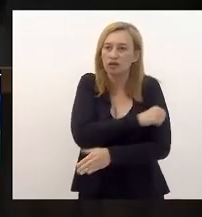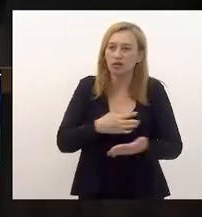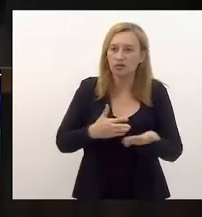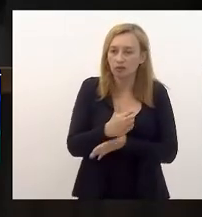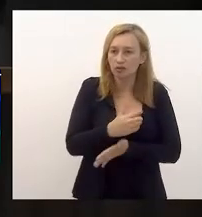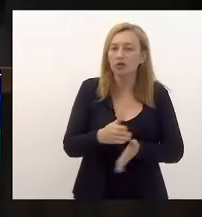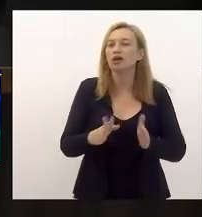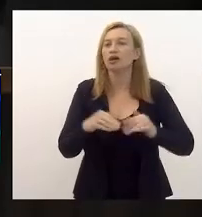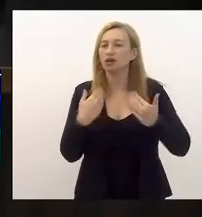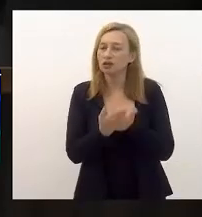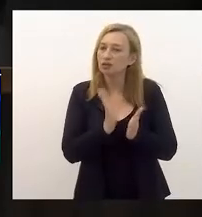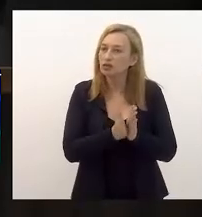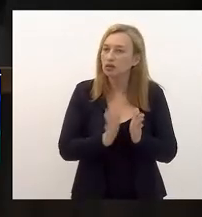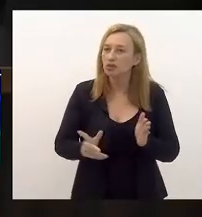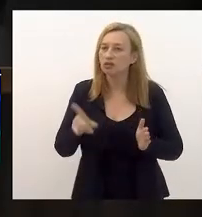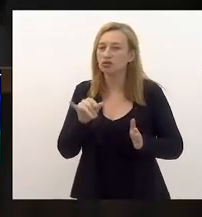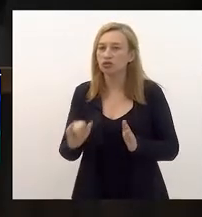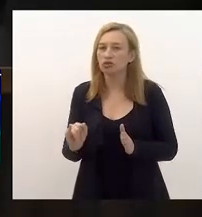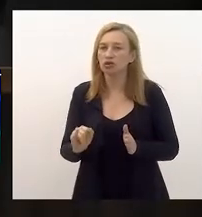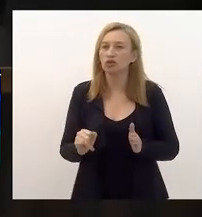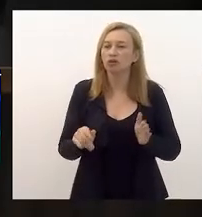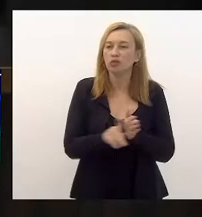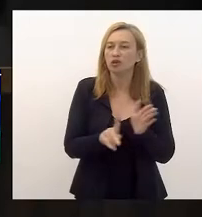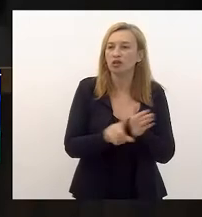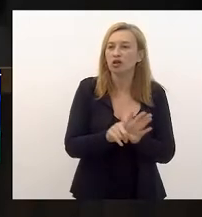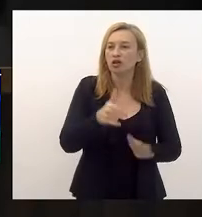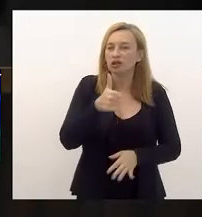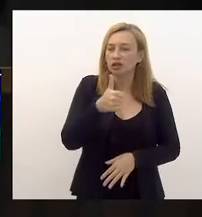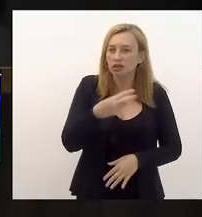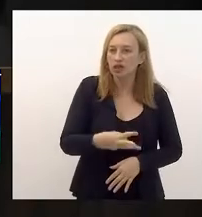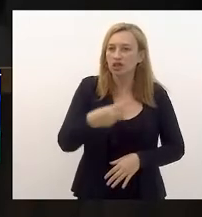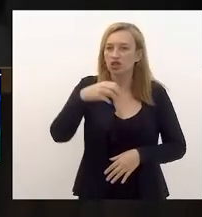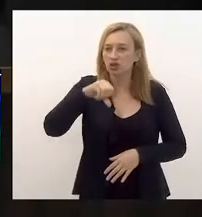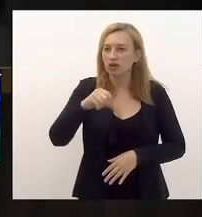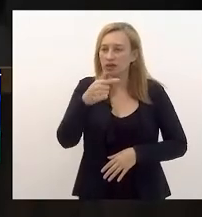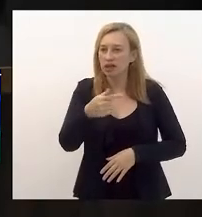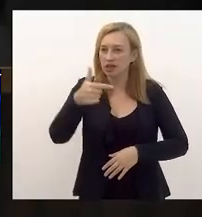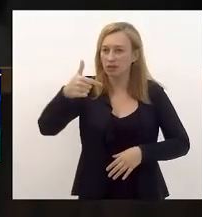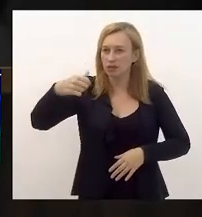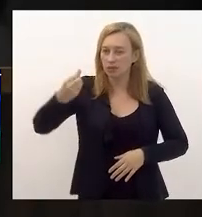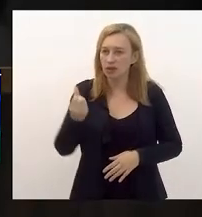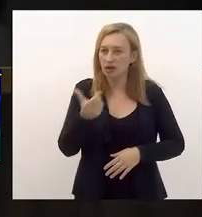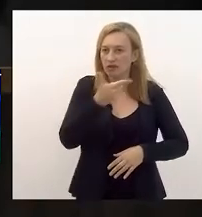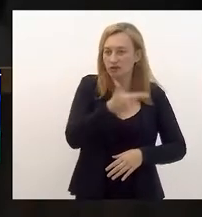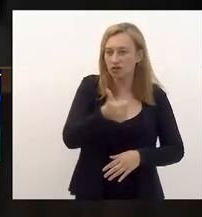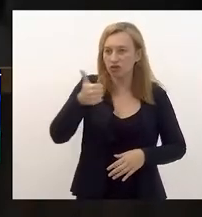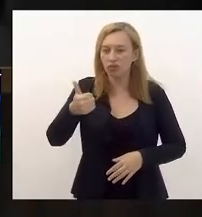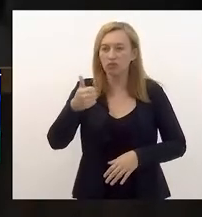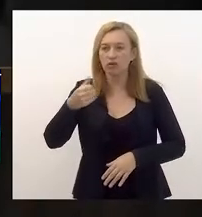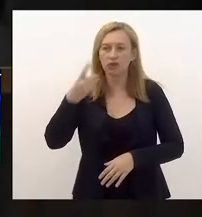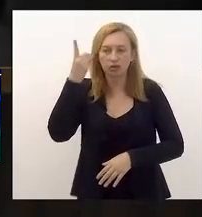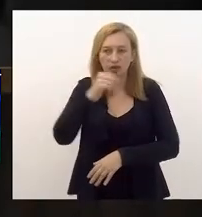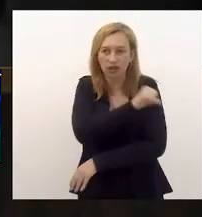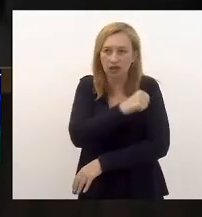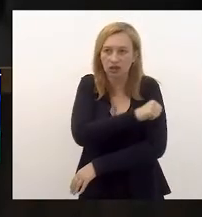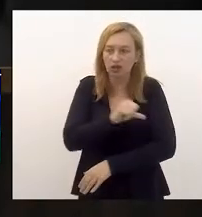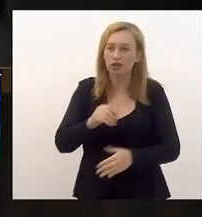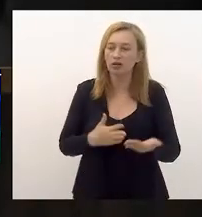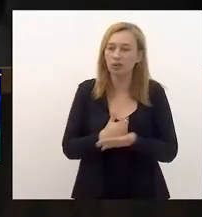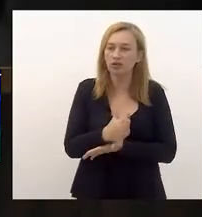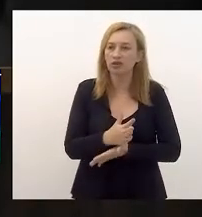aprovados. Requer a inclusão na ordem do dia do projeto de lei número 3976 de 21. Deputada Rejane. Os senhores que aprovam permaneçam como estão